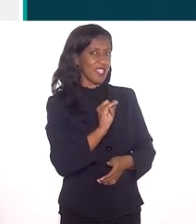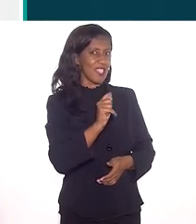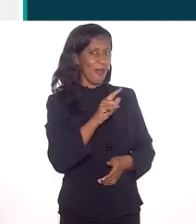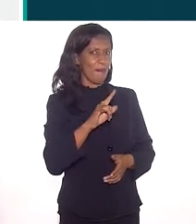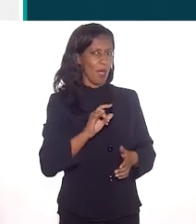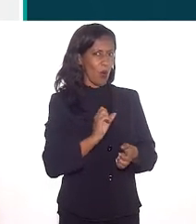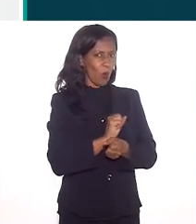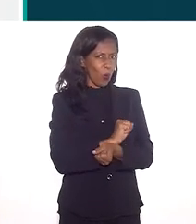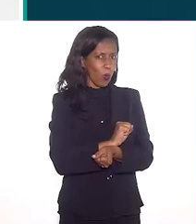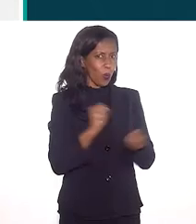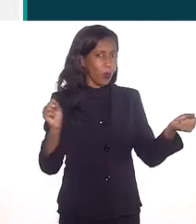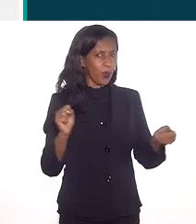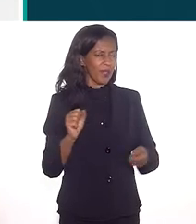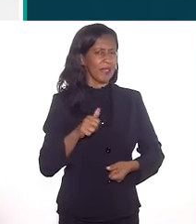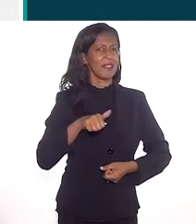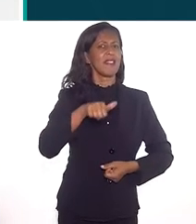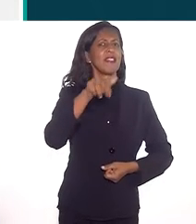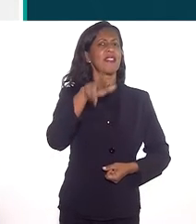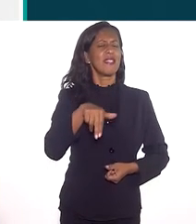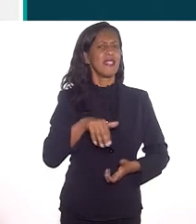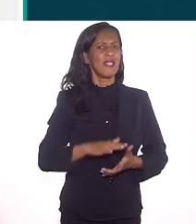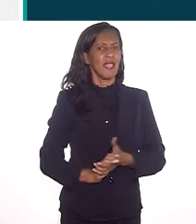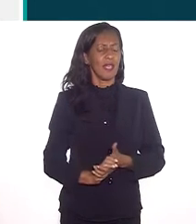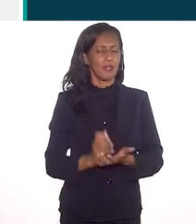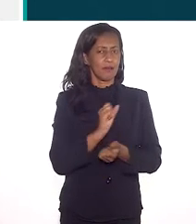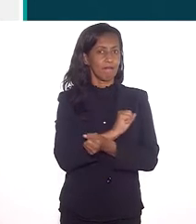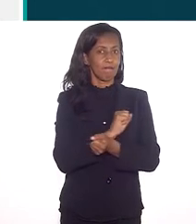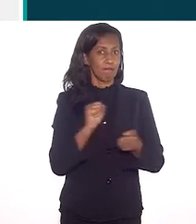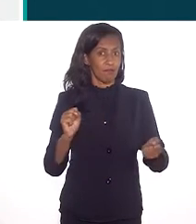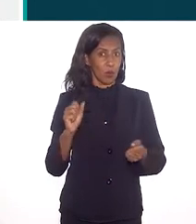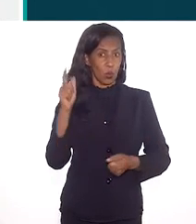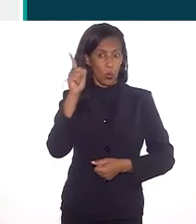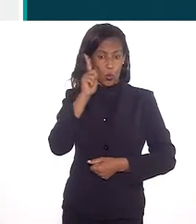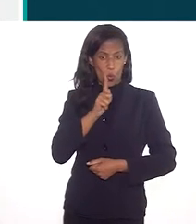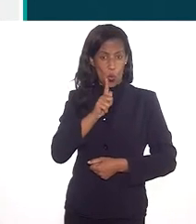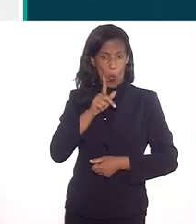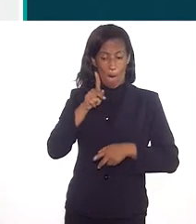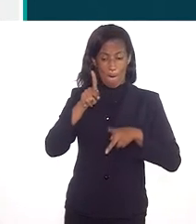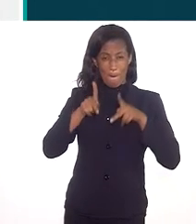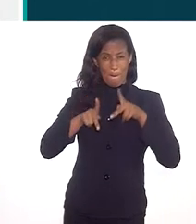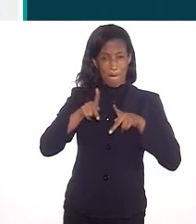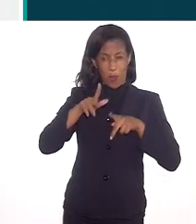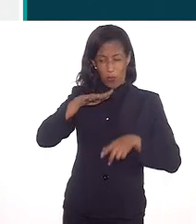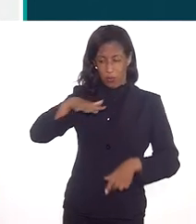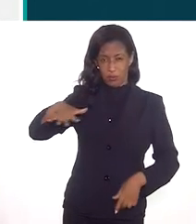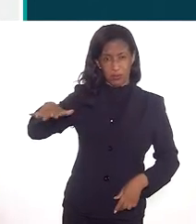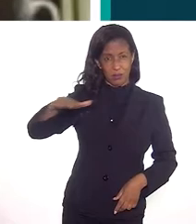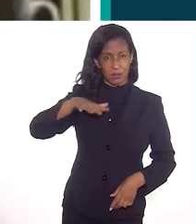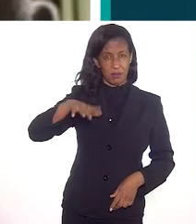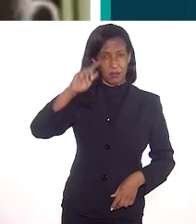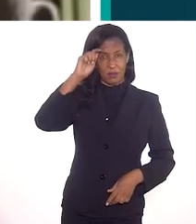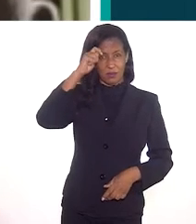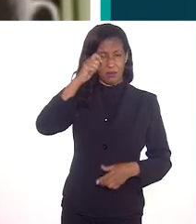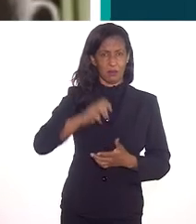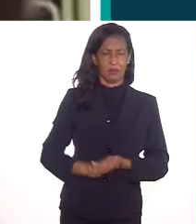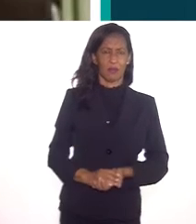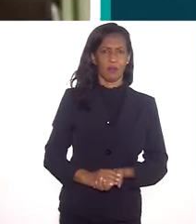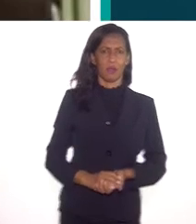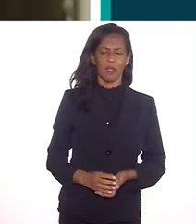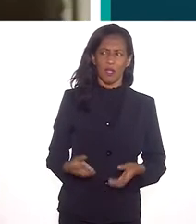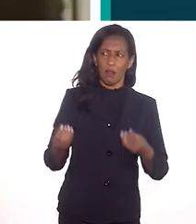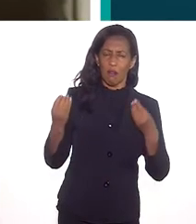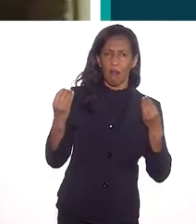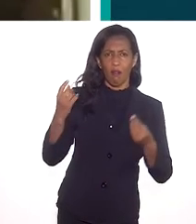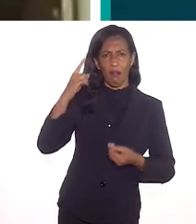a independência, que nos deu a liberdade. A liberdade foi conquistada pelo povo. Então, é